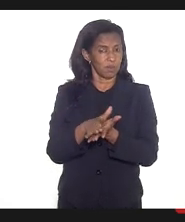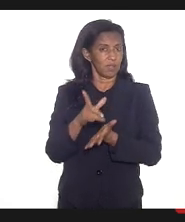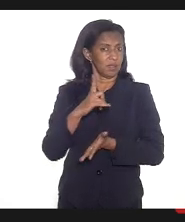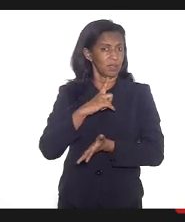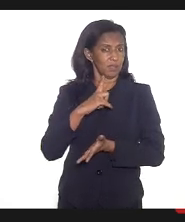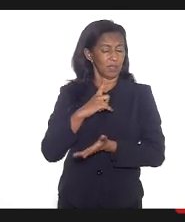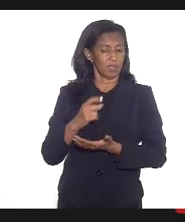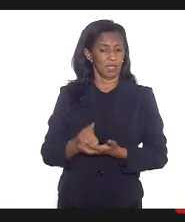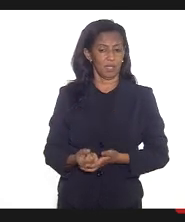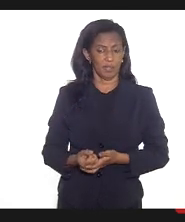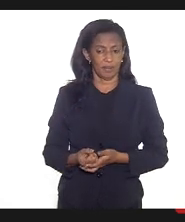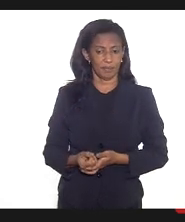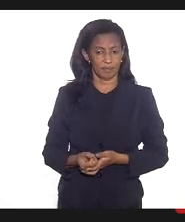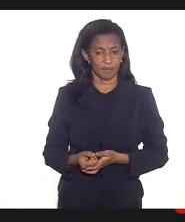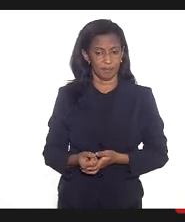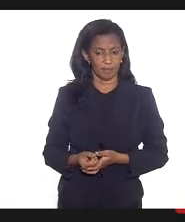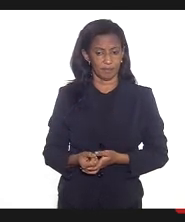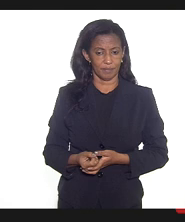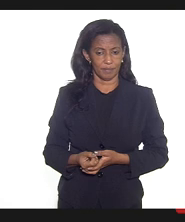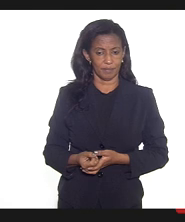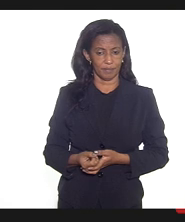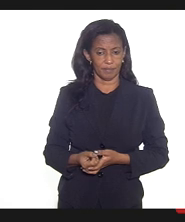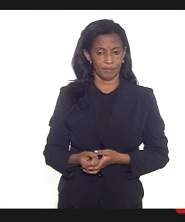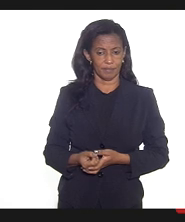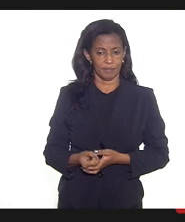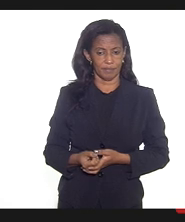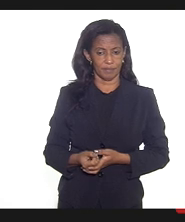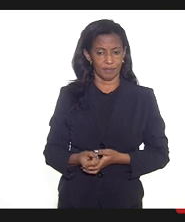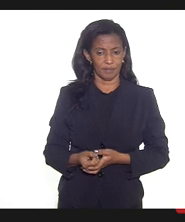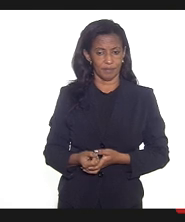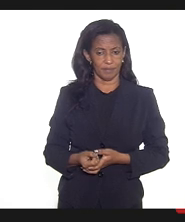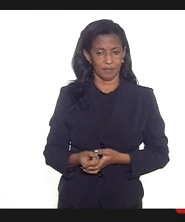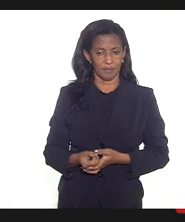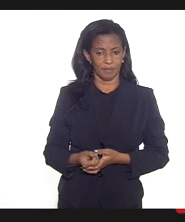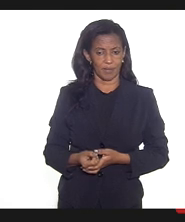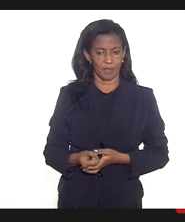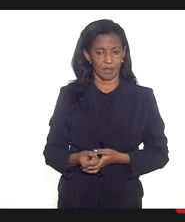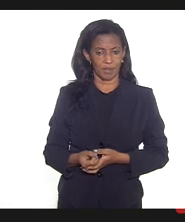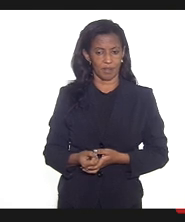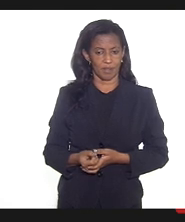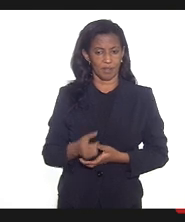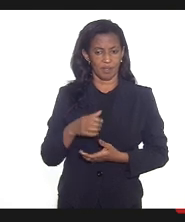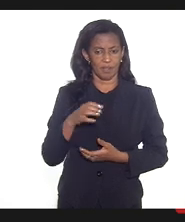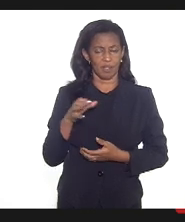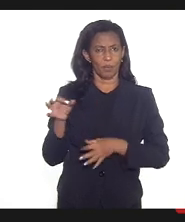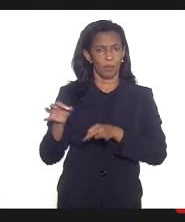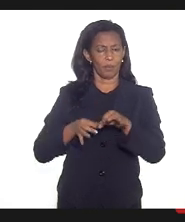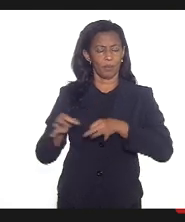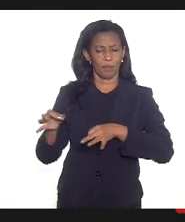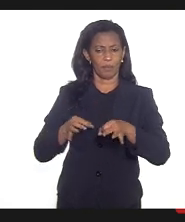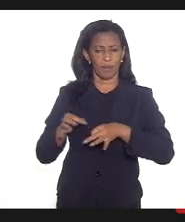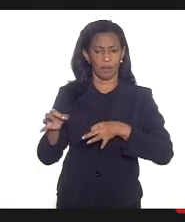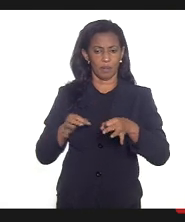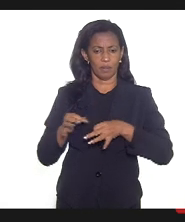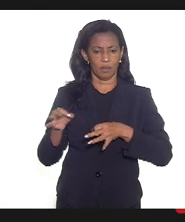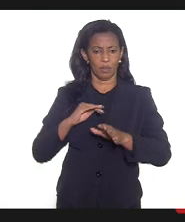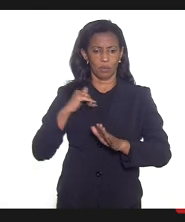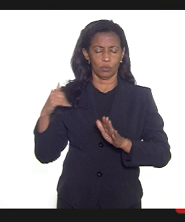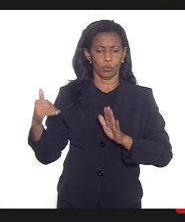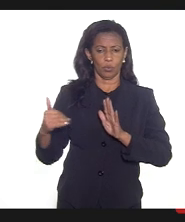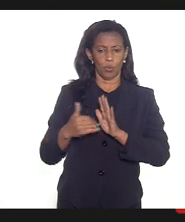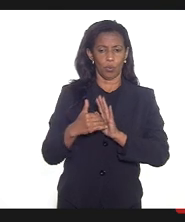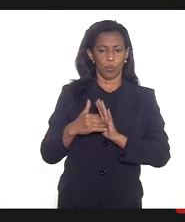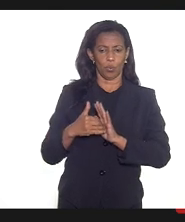complamo essa comissão complamo todos